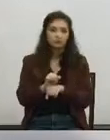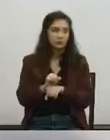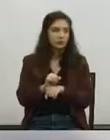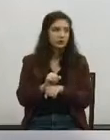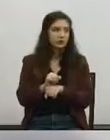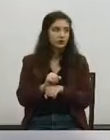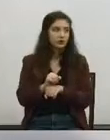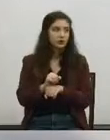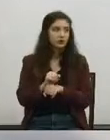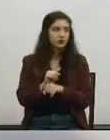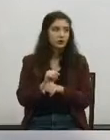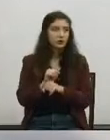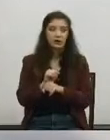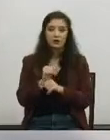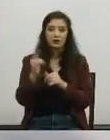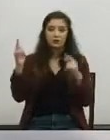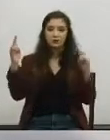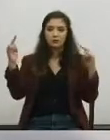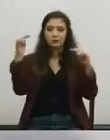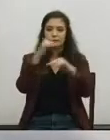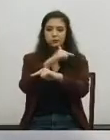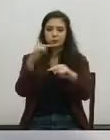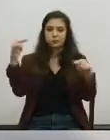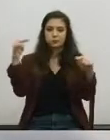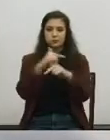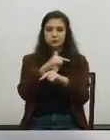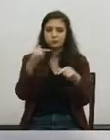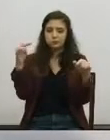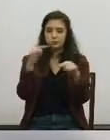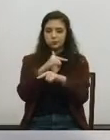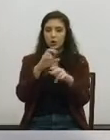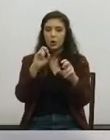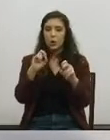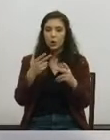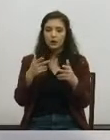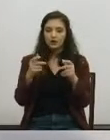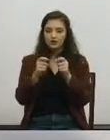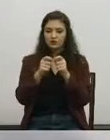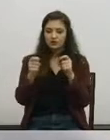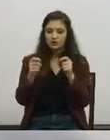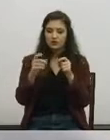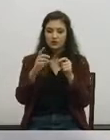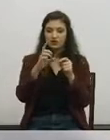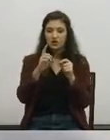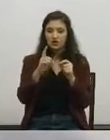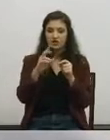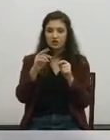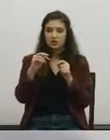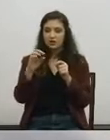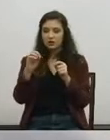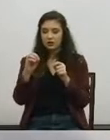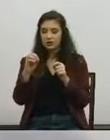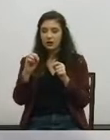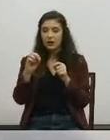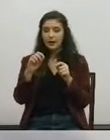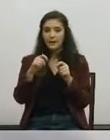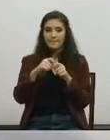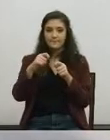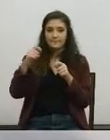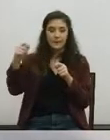Há, entre passagens aéreas da Avenida ou passagens pedonais, distâncias de 630 metros, num caso. Noutro caso,